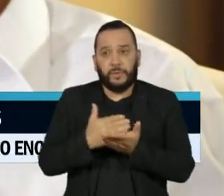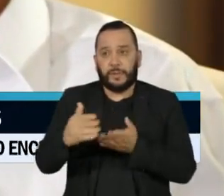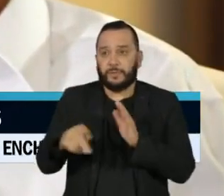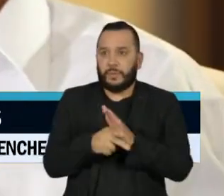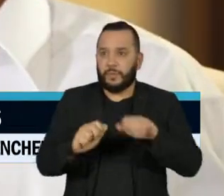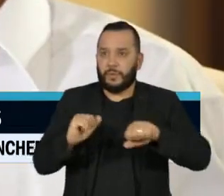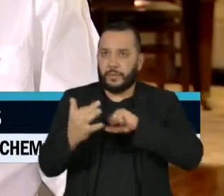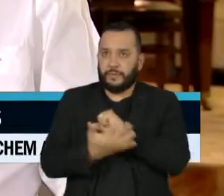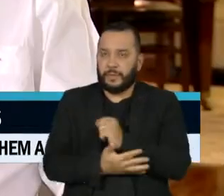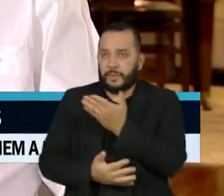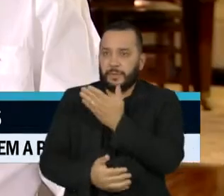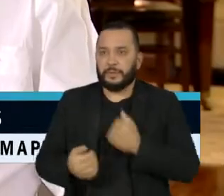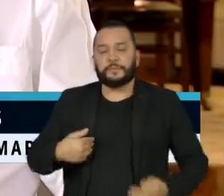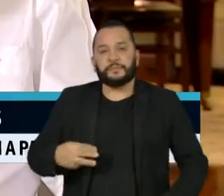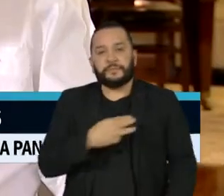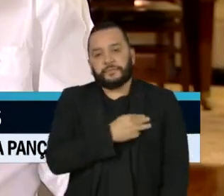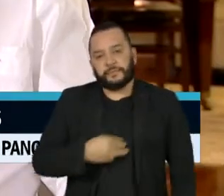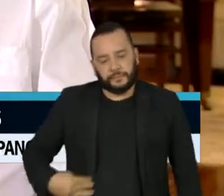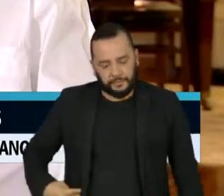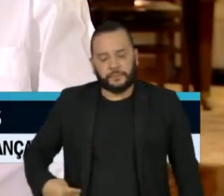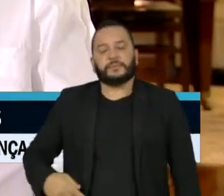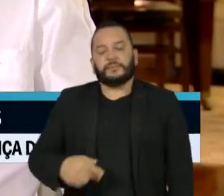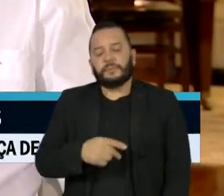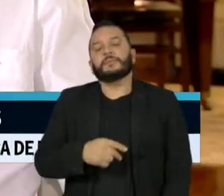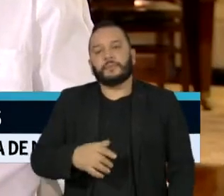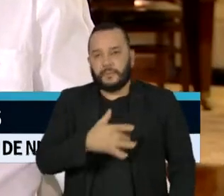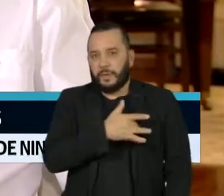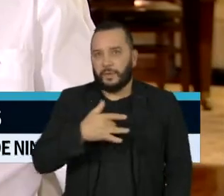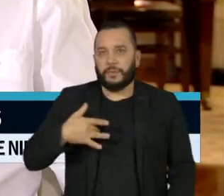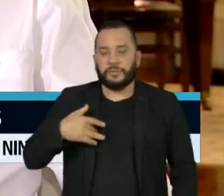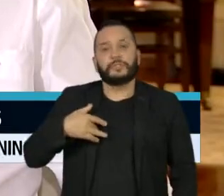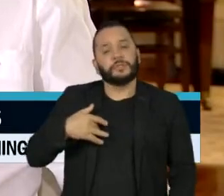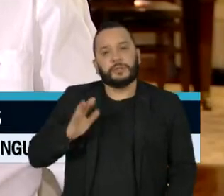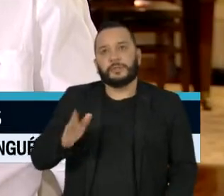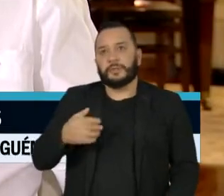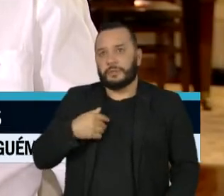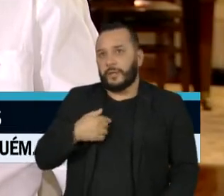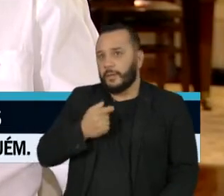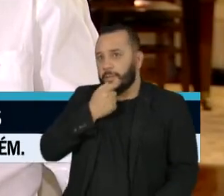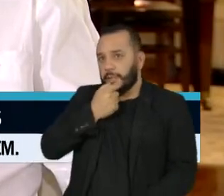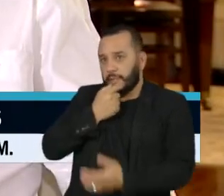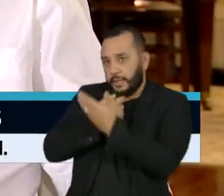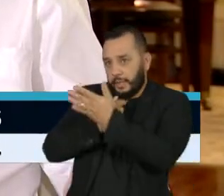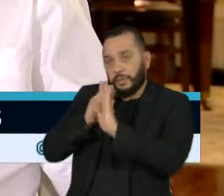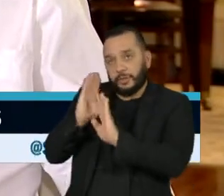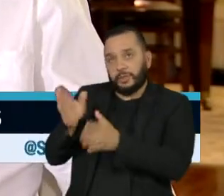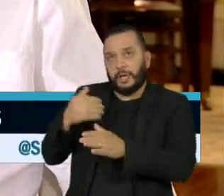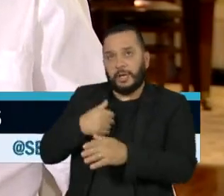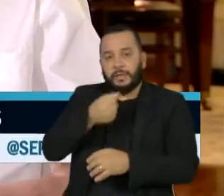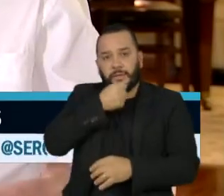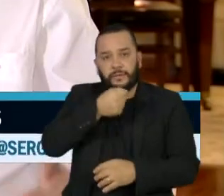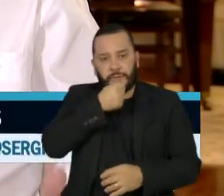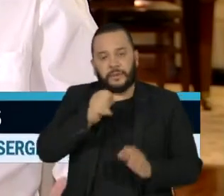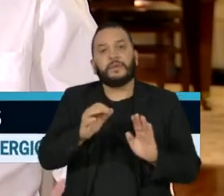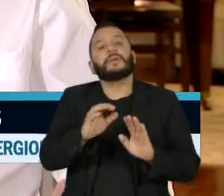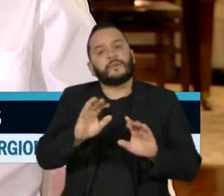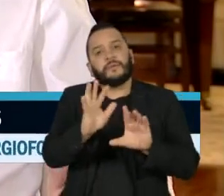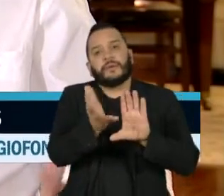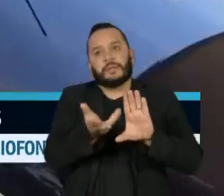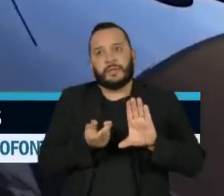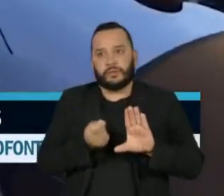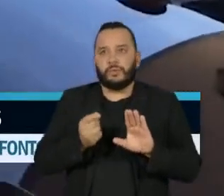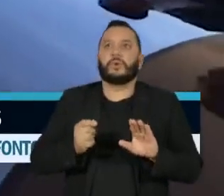O então ministro da Saúde, Luiz Henrique Mandetta, tinha dado uma entrevista ao programa Fantástico da TV Globo. Questionado sobre as